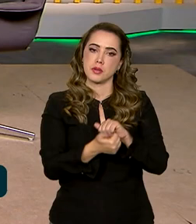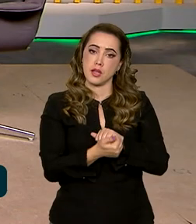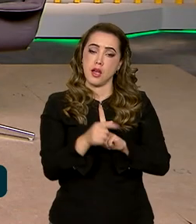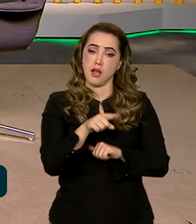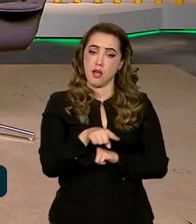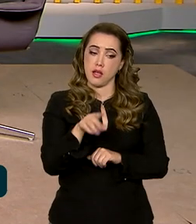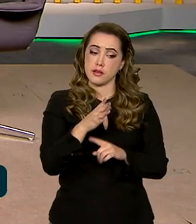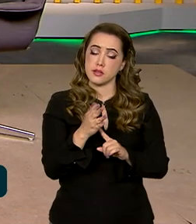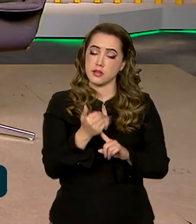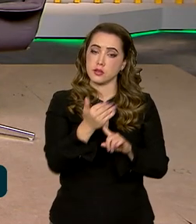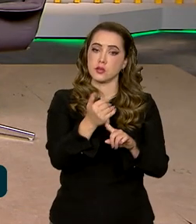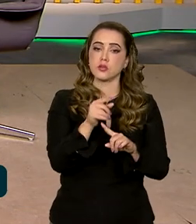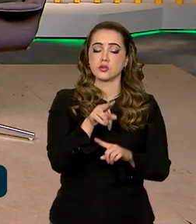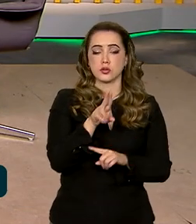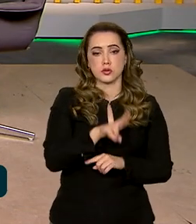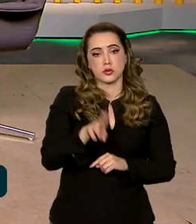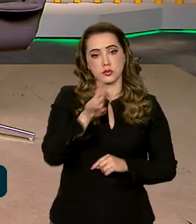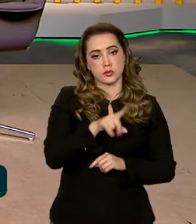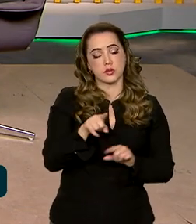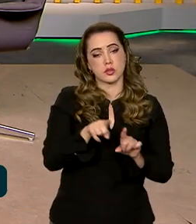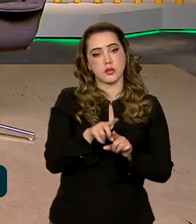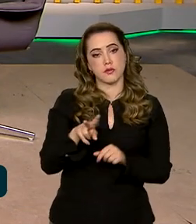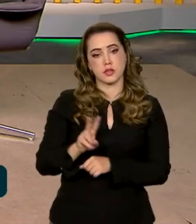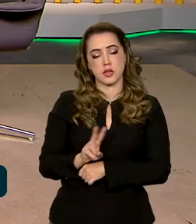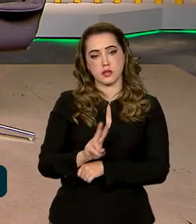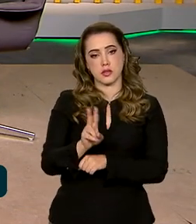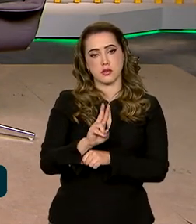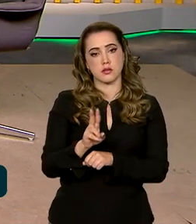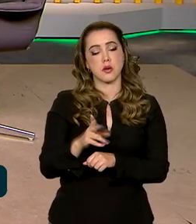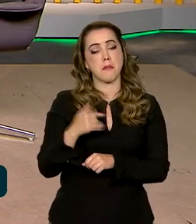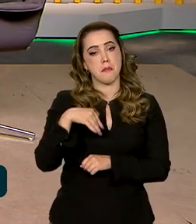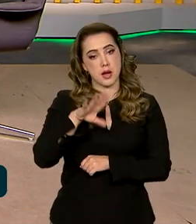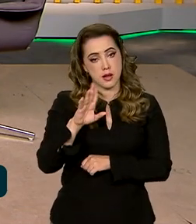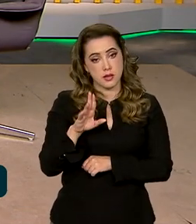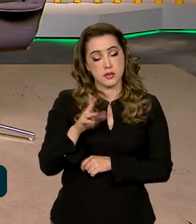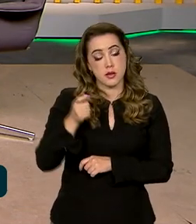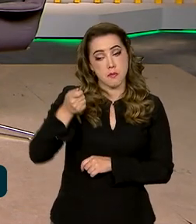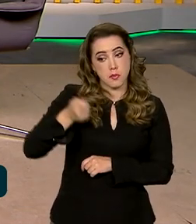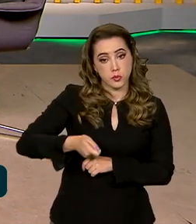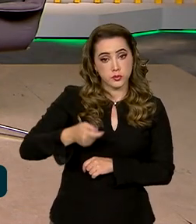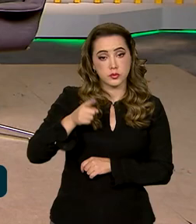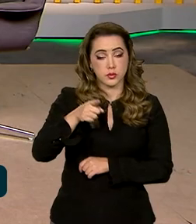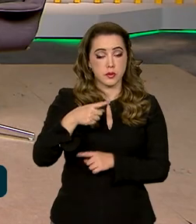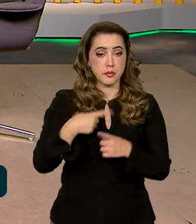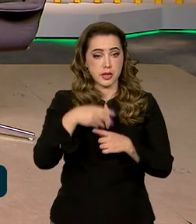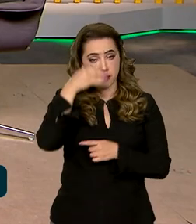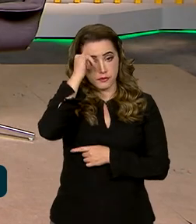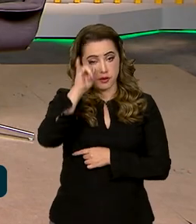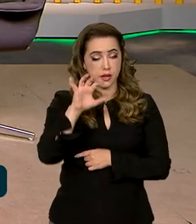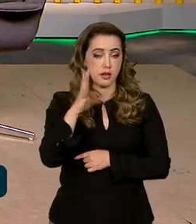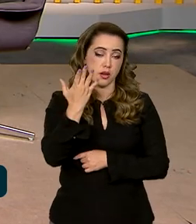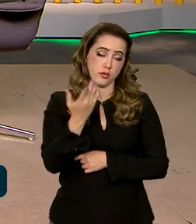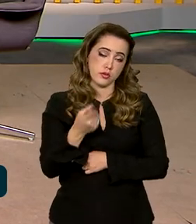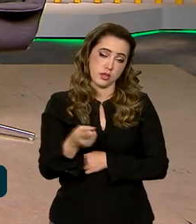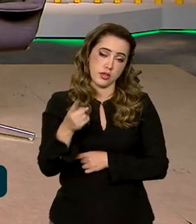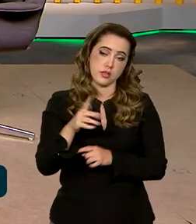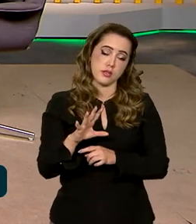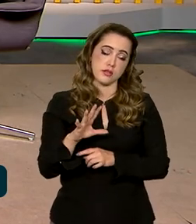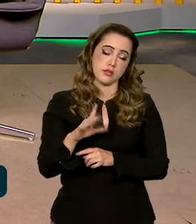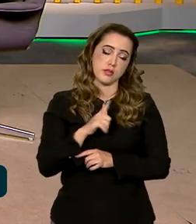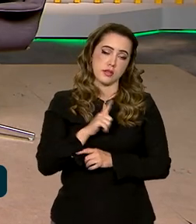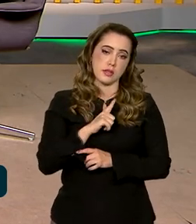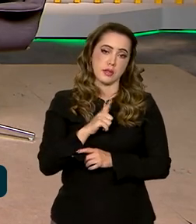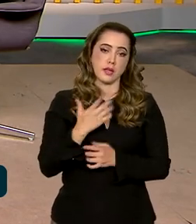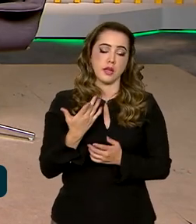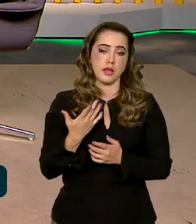a essa tecnologia e passar a usar uma fiscalização mais responsiva para evitar que esse tipo de coisa ainda continue causando sinistros